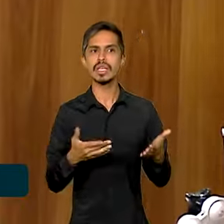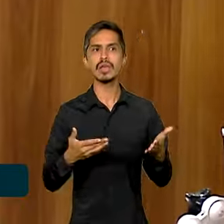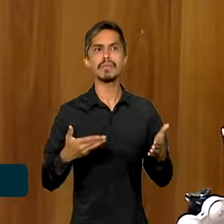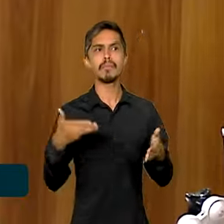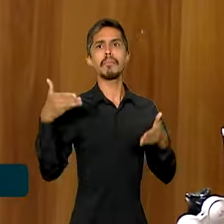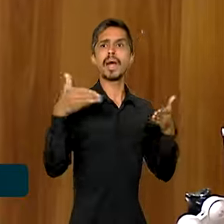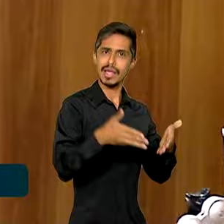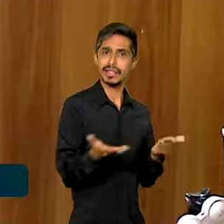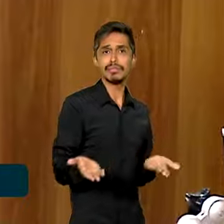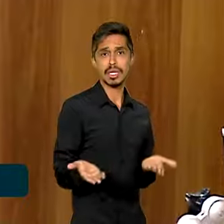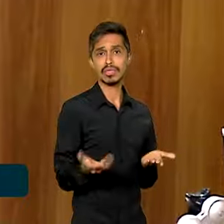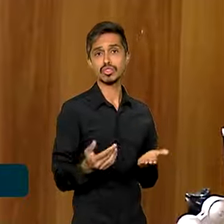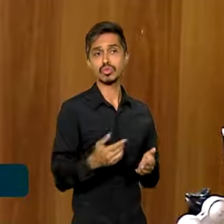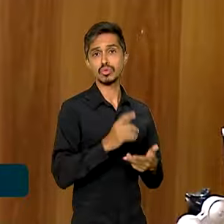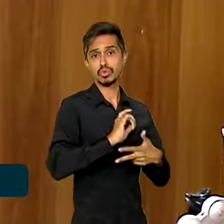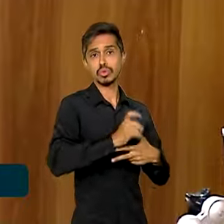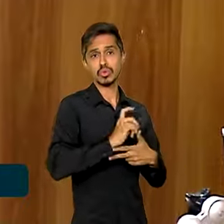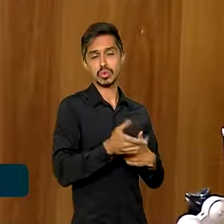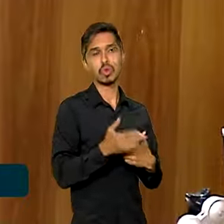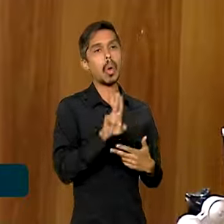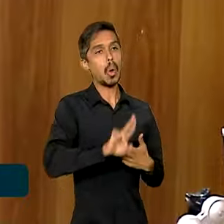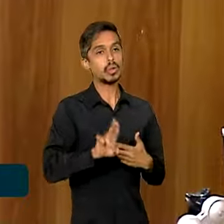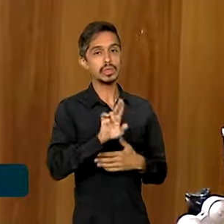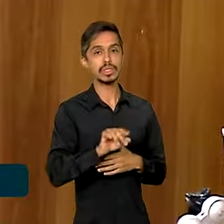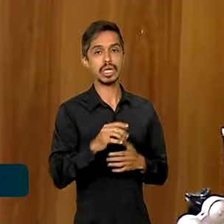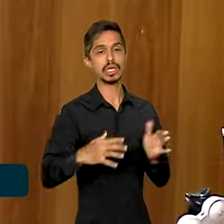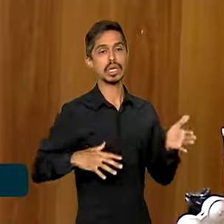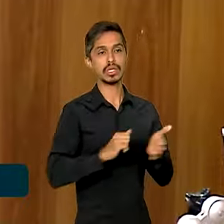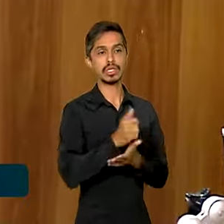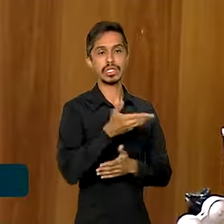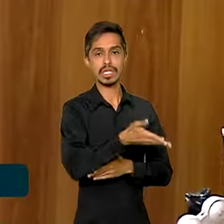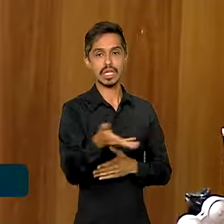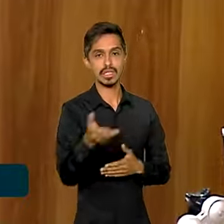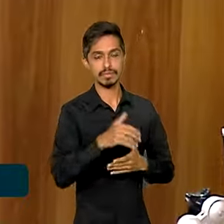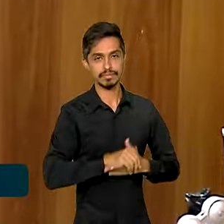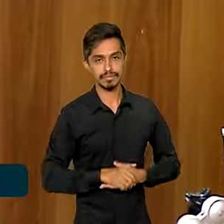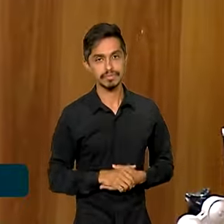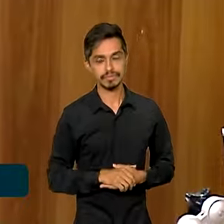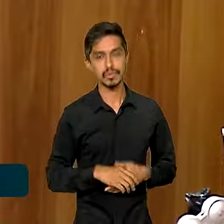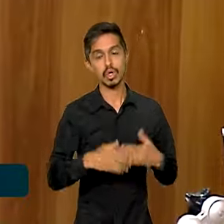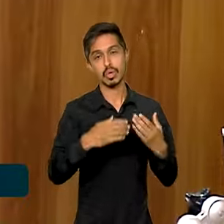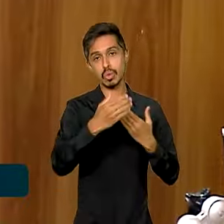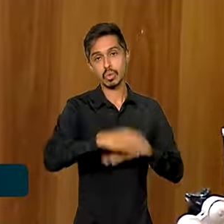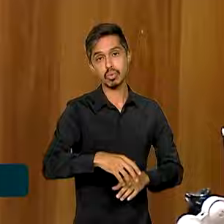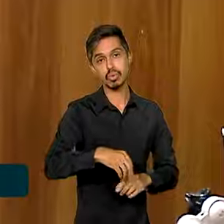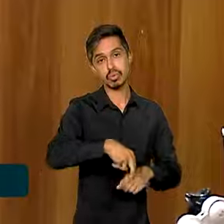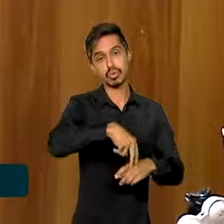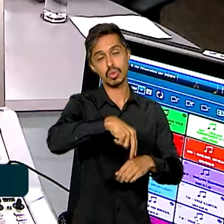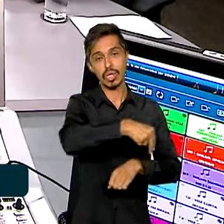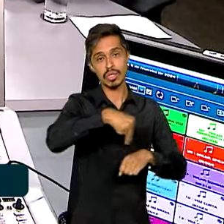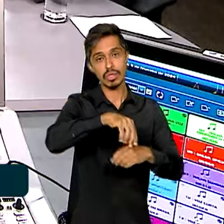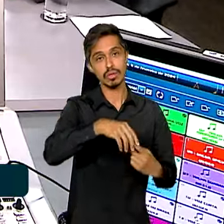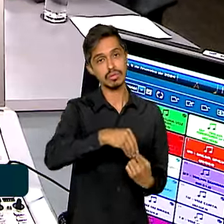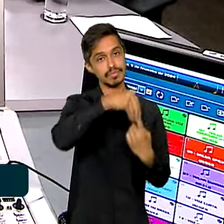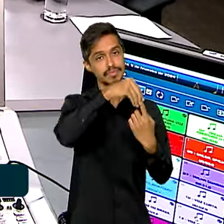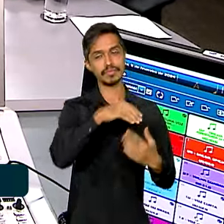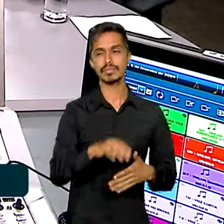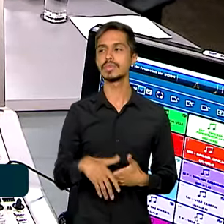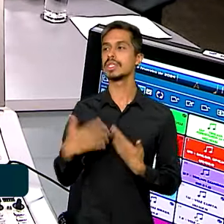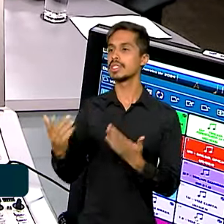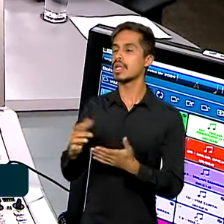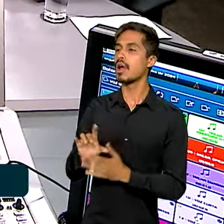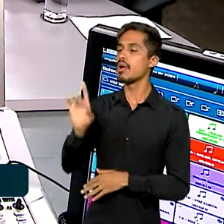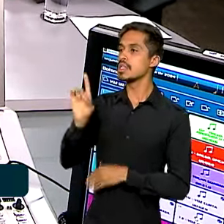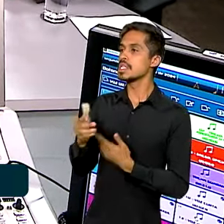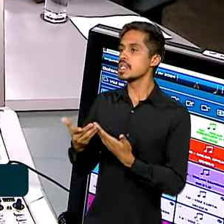do Poder Executivo por meio da inscrição no concurso unificado. Diretora, o edital é formado por